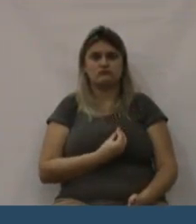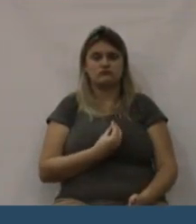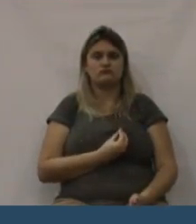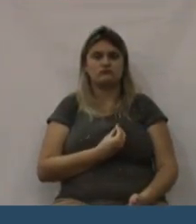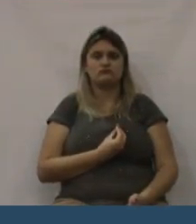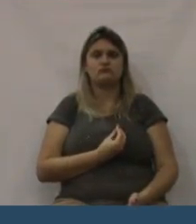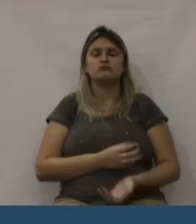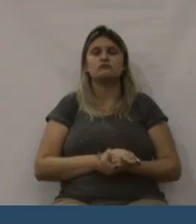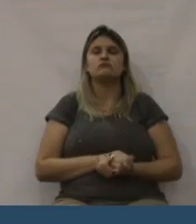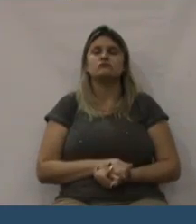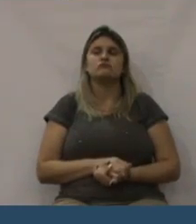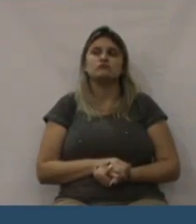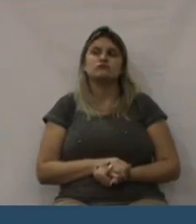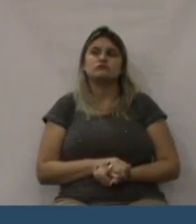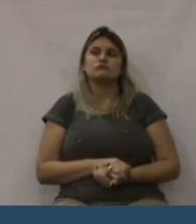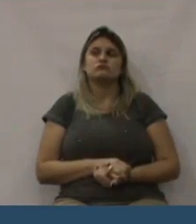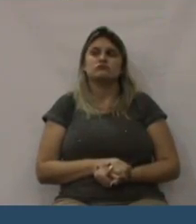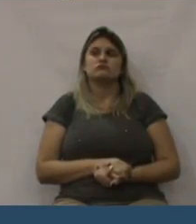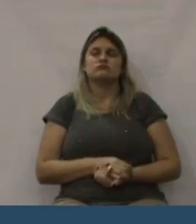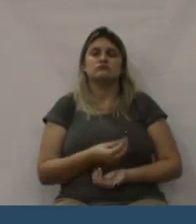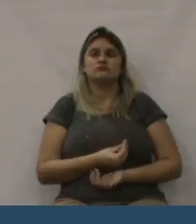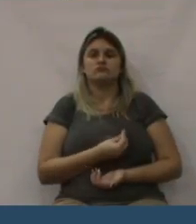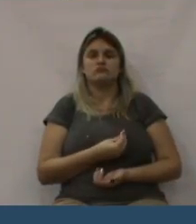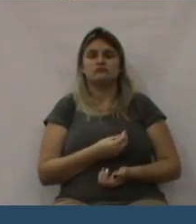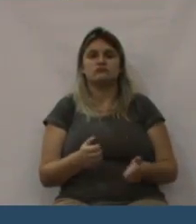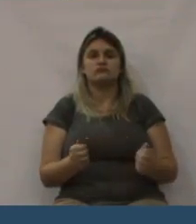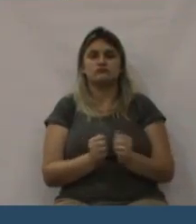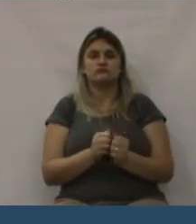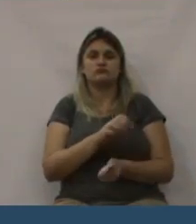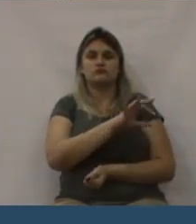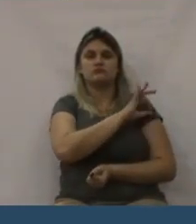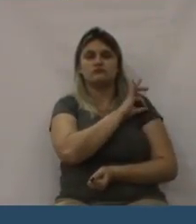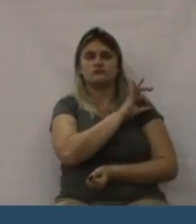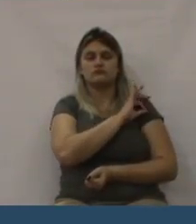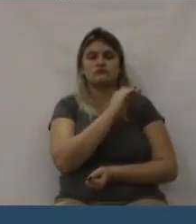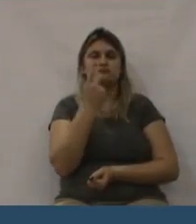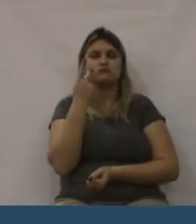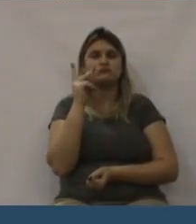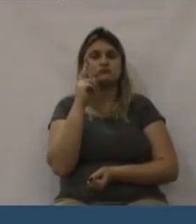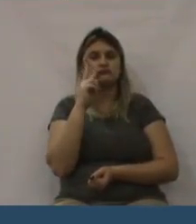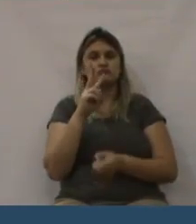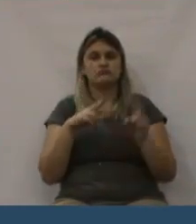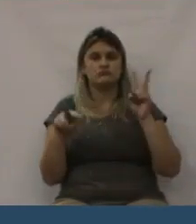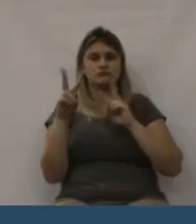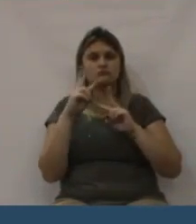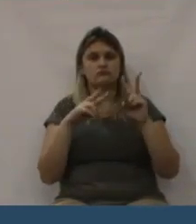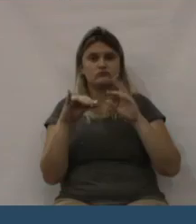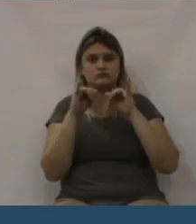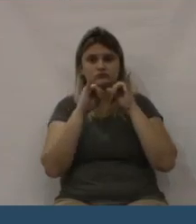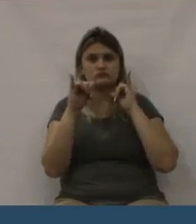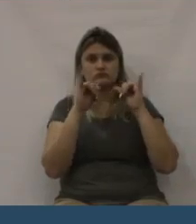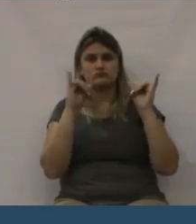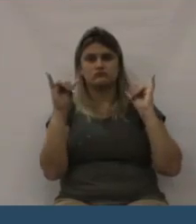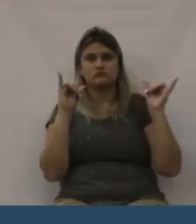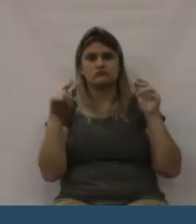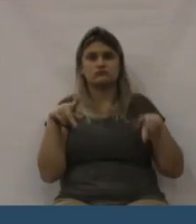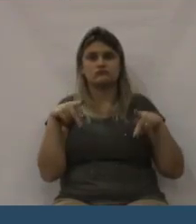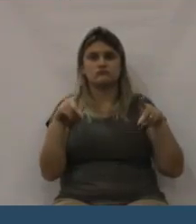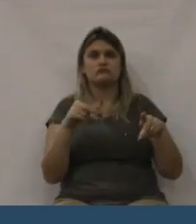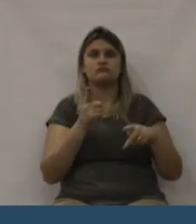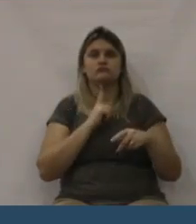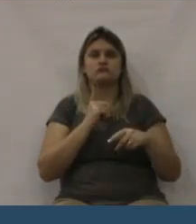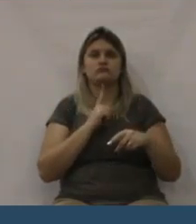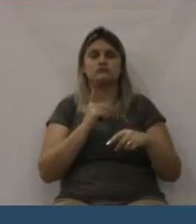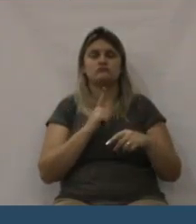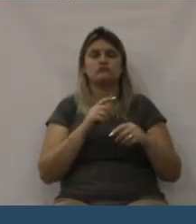E também teve essa reunião na Associação do Bento Munhoz. O seu Valdir estava lá, junto com as lideranças, e foi